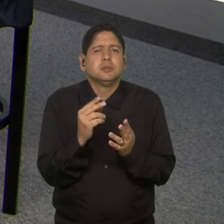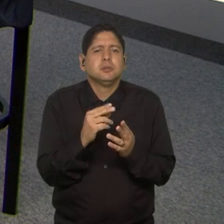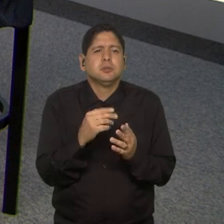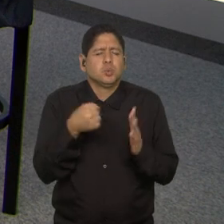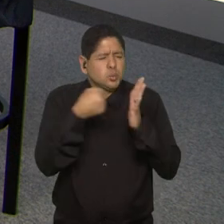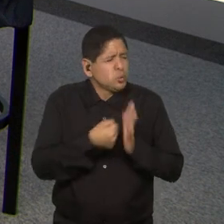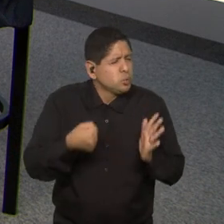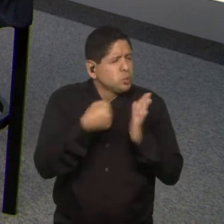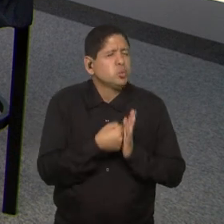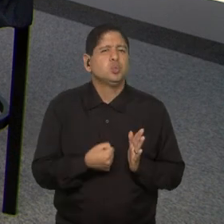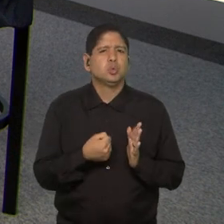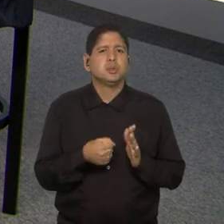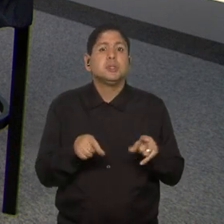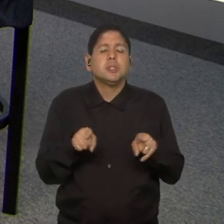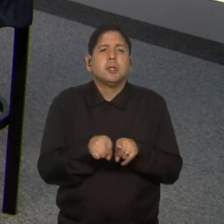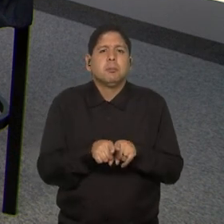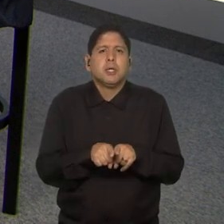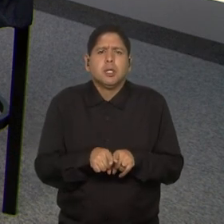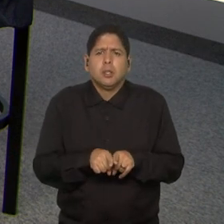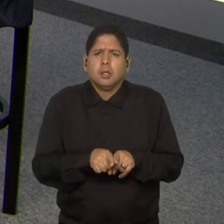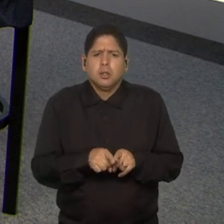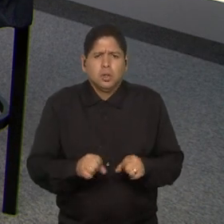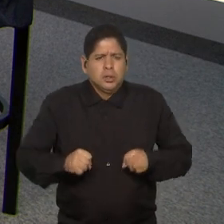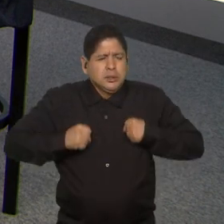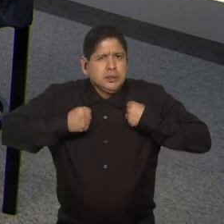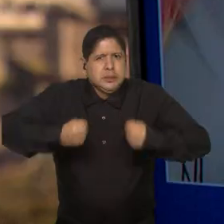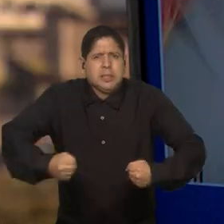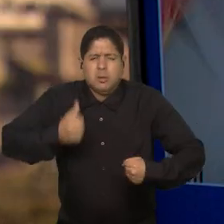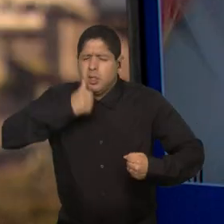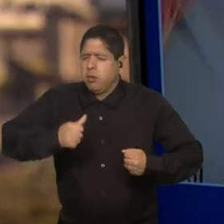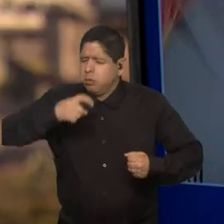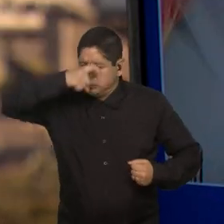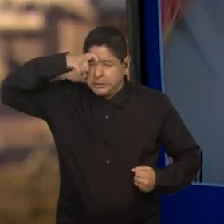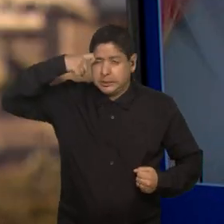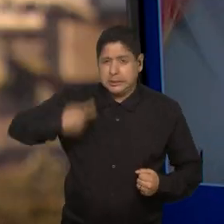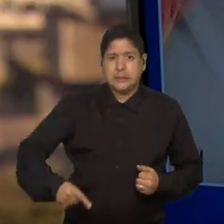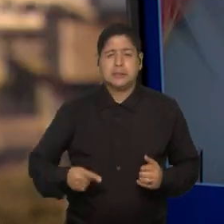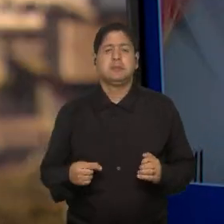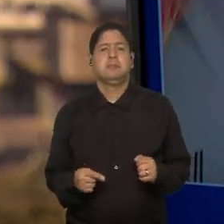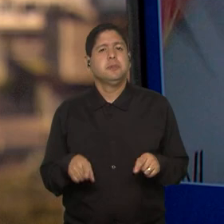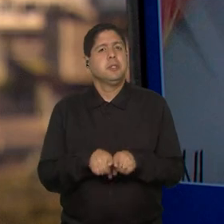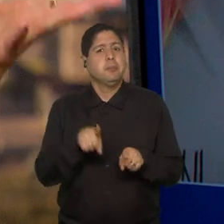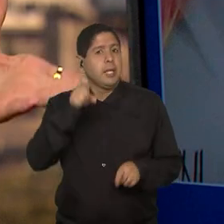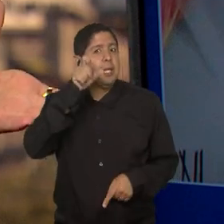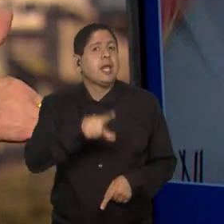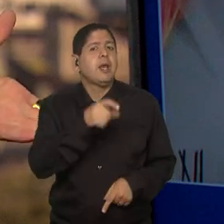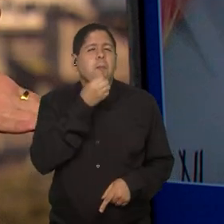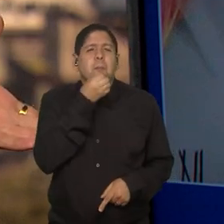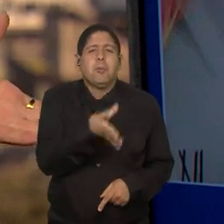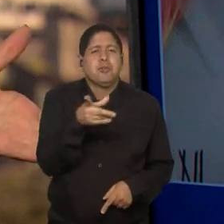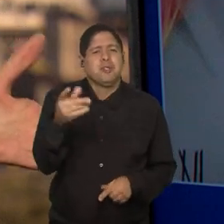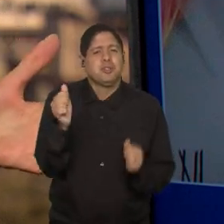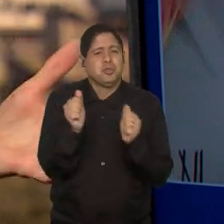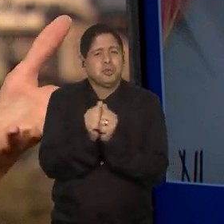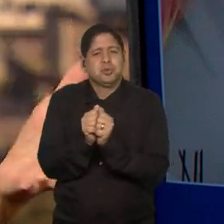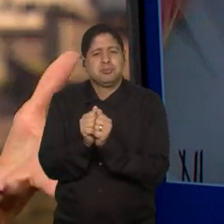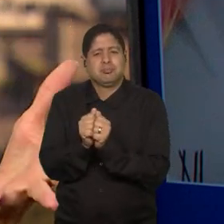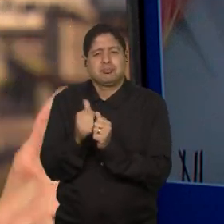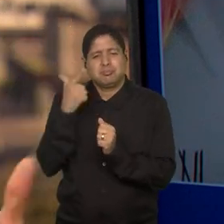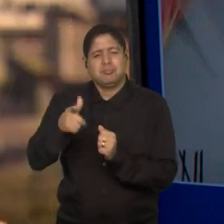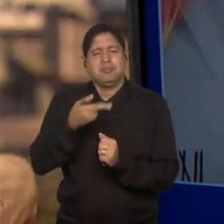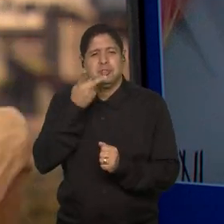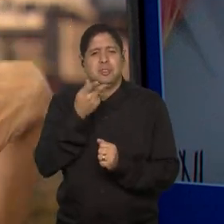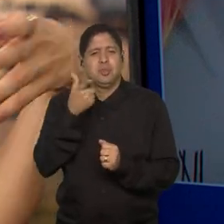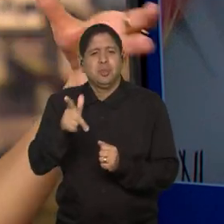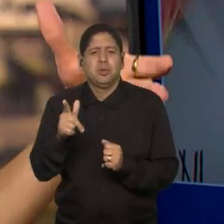luta, de desbravadoras e tudo mais. E é muito bom ter vocês aqui. Reitero